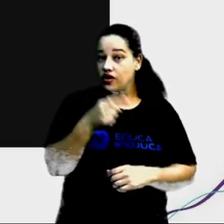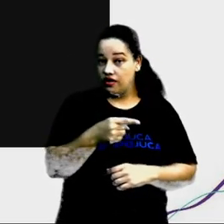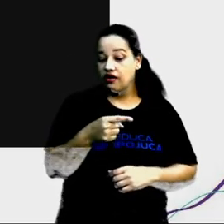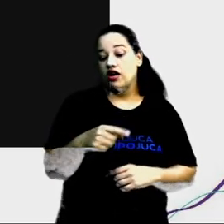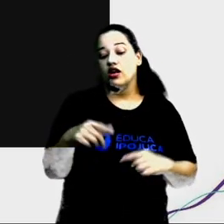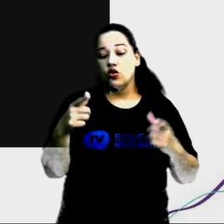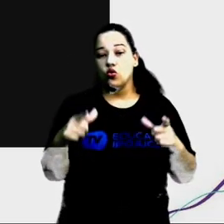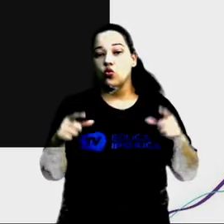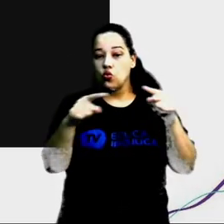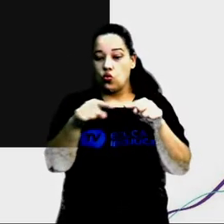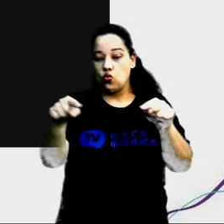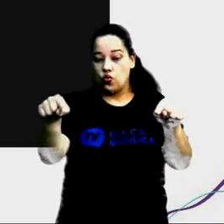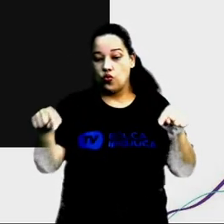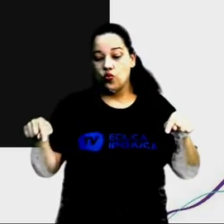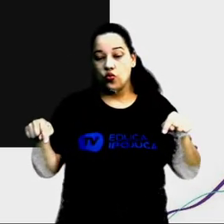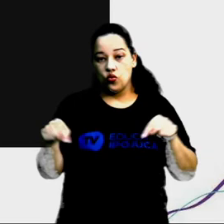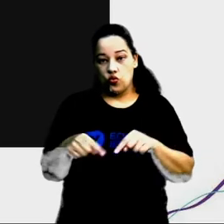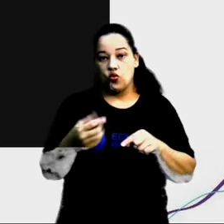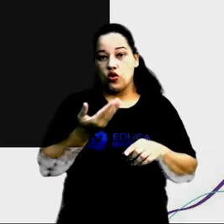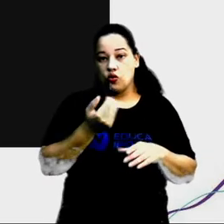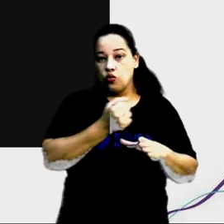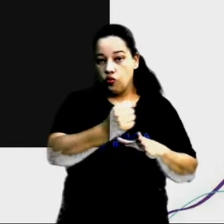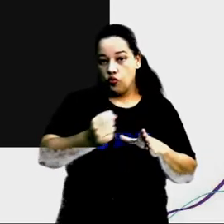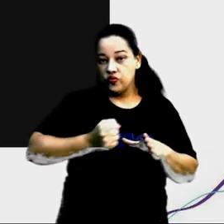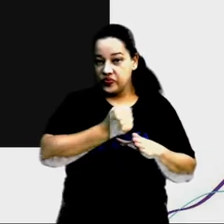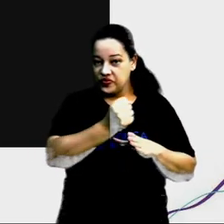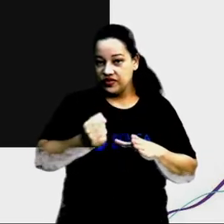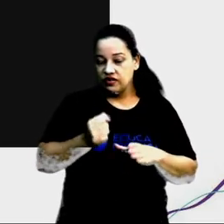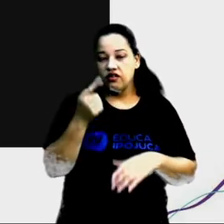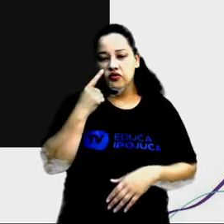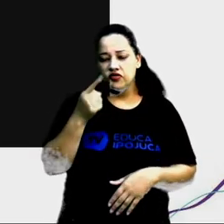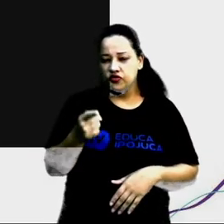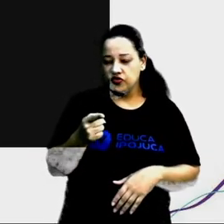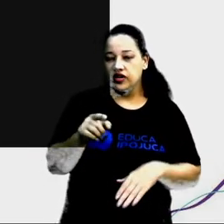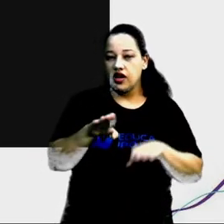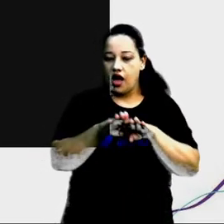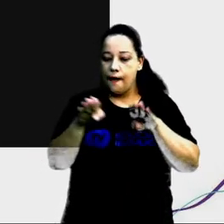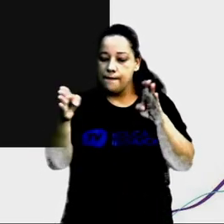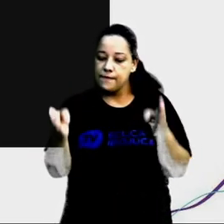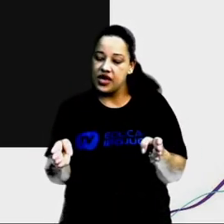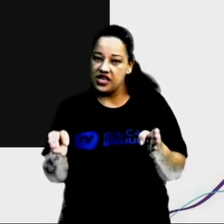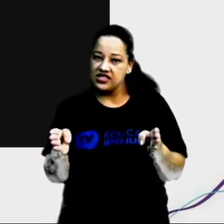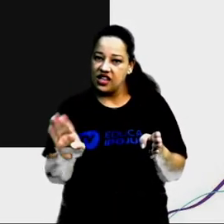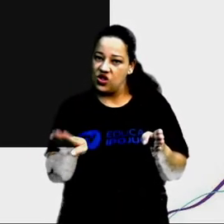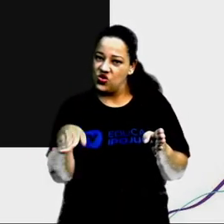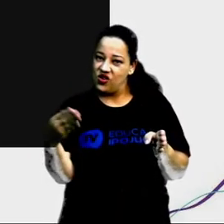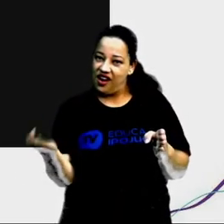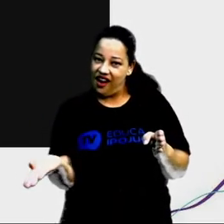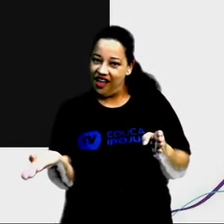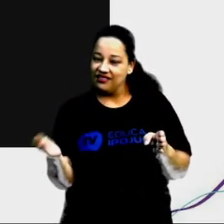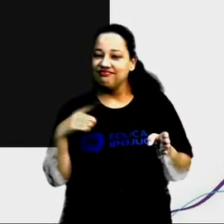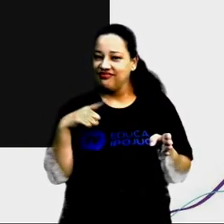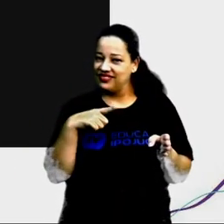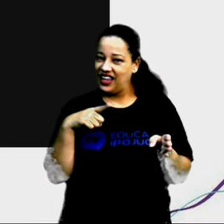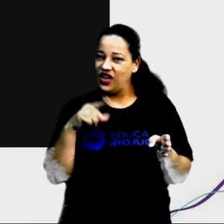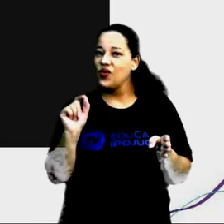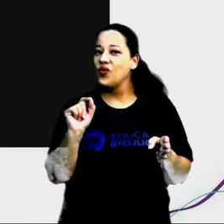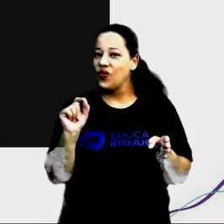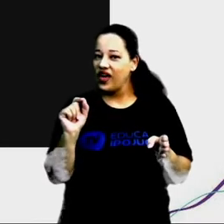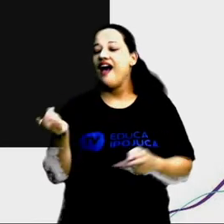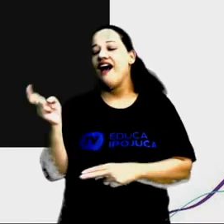Nesta mesa da cozinha, o que podemos observar? Há algo ao lado da mesa? Sim, a